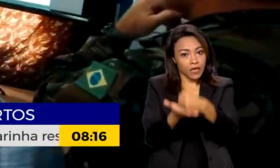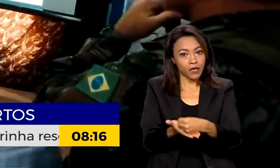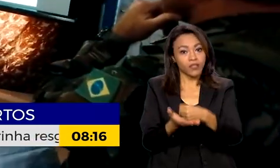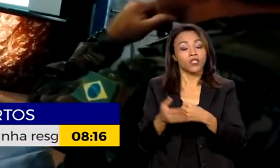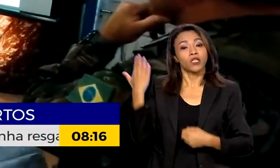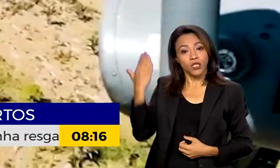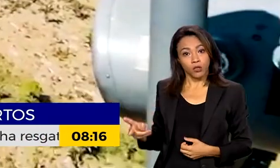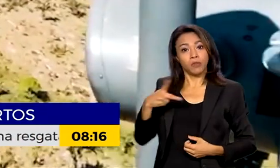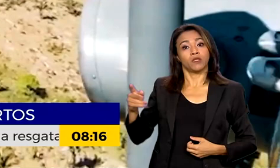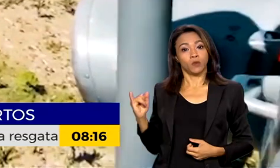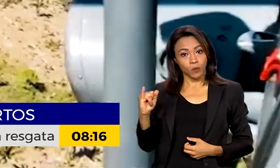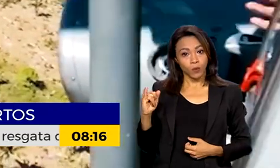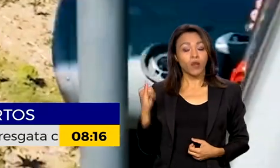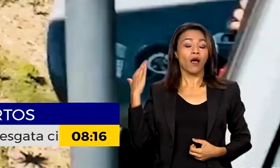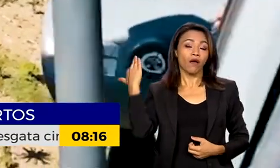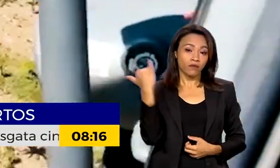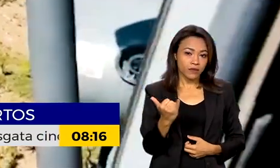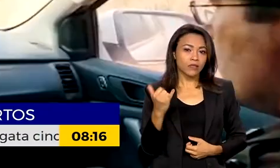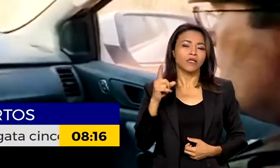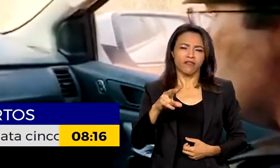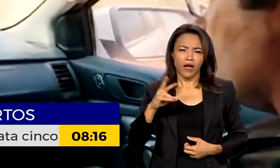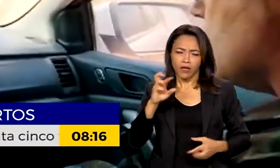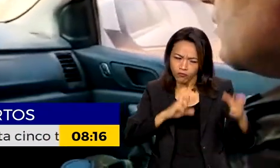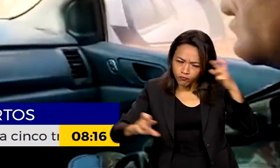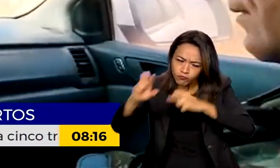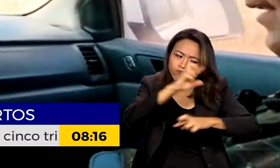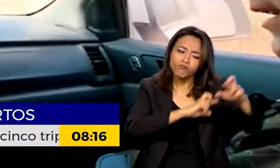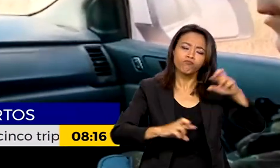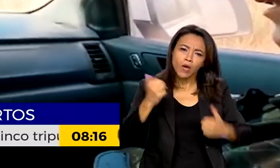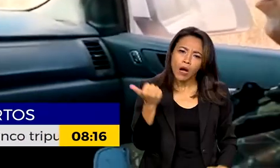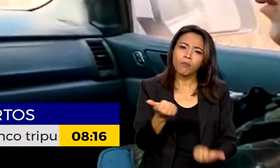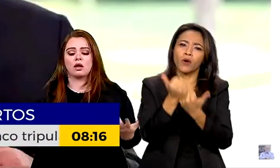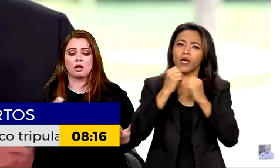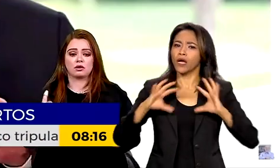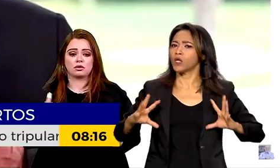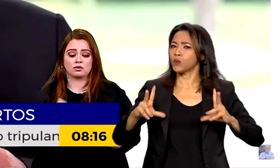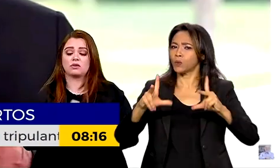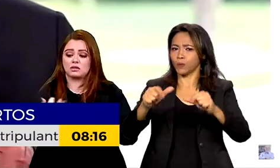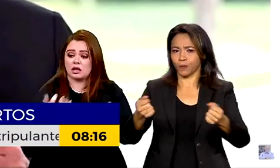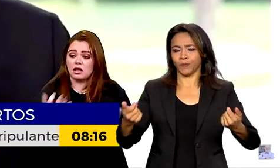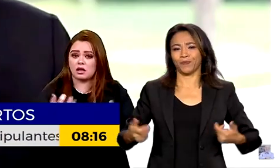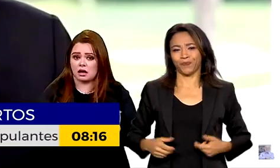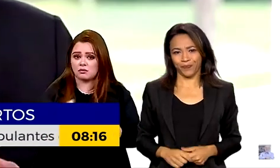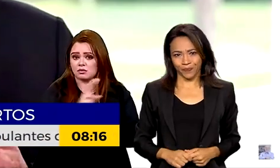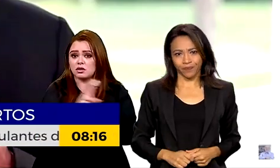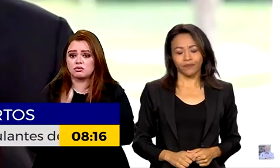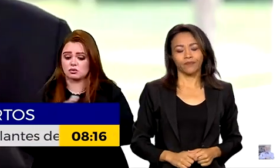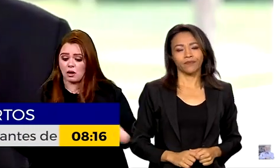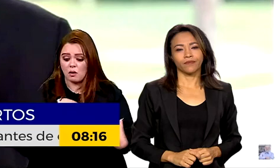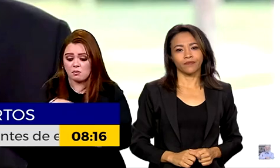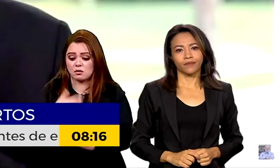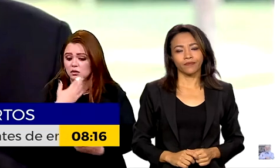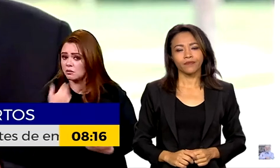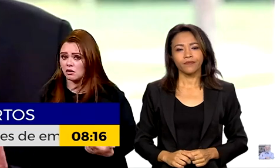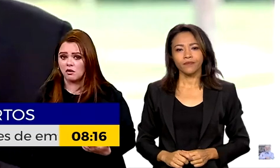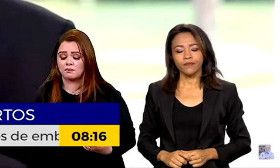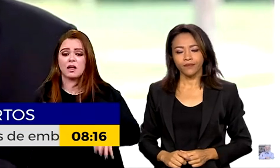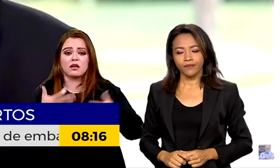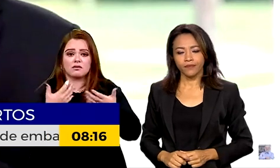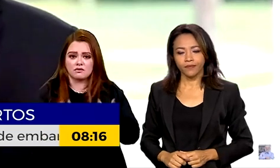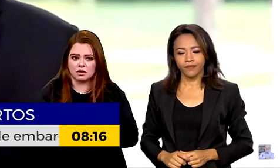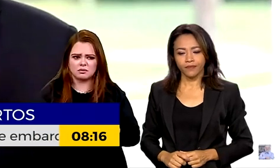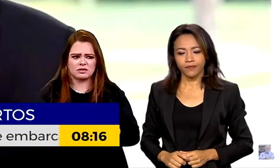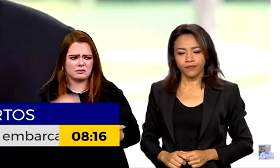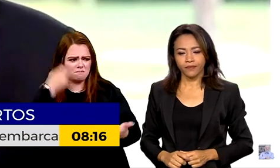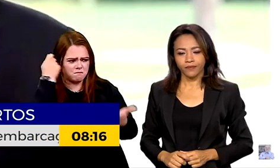ele avisa que vai fortalecer a fiscalização em todos os biomas. Nós vamos ser muito duros na fiscalização e na